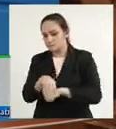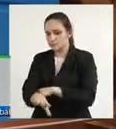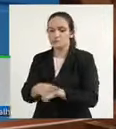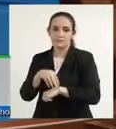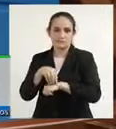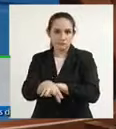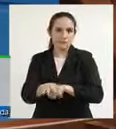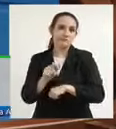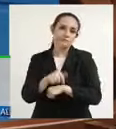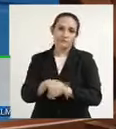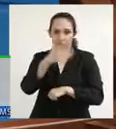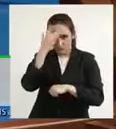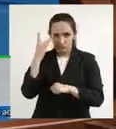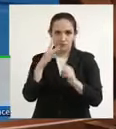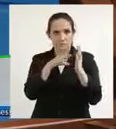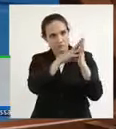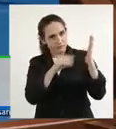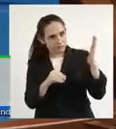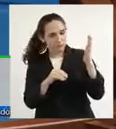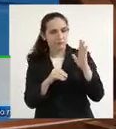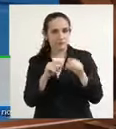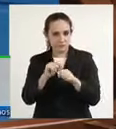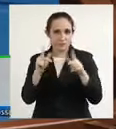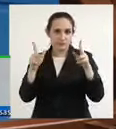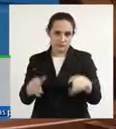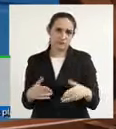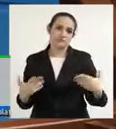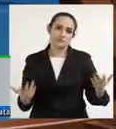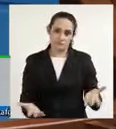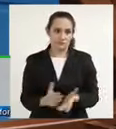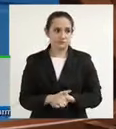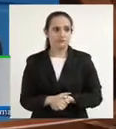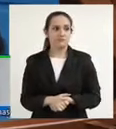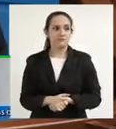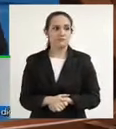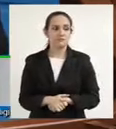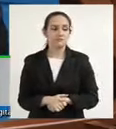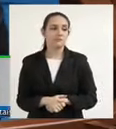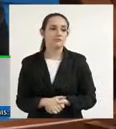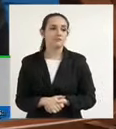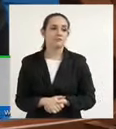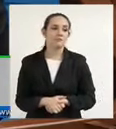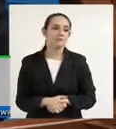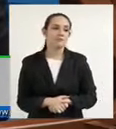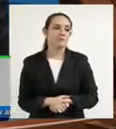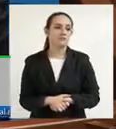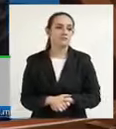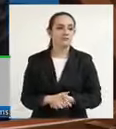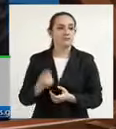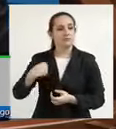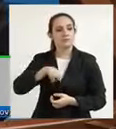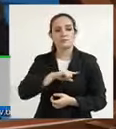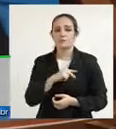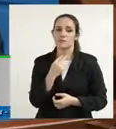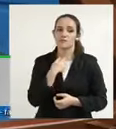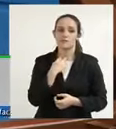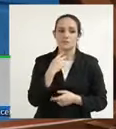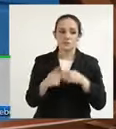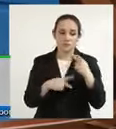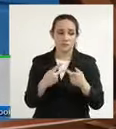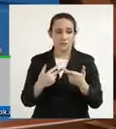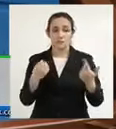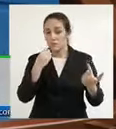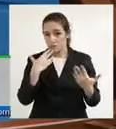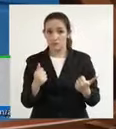começou a acontecer isso no Brasil. Com isso tudo, a gente não pode deixar de falar também das coisas